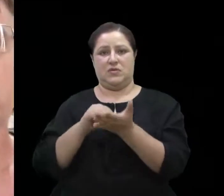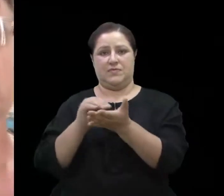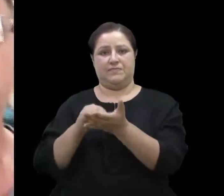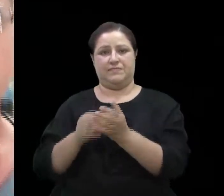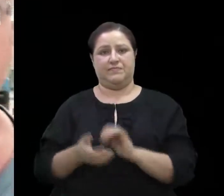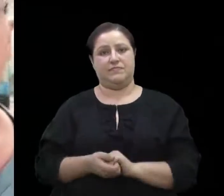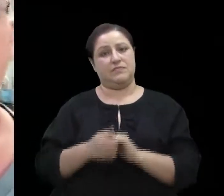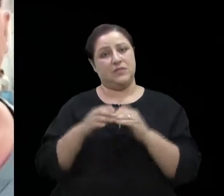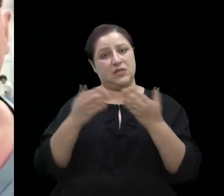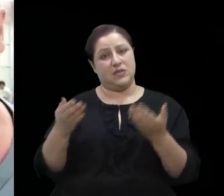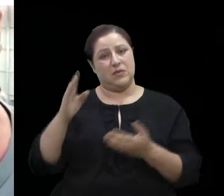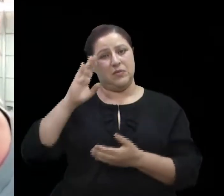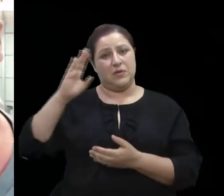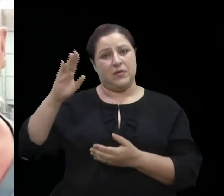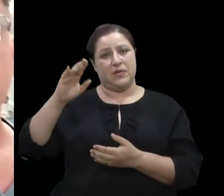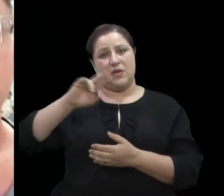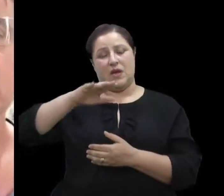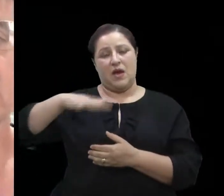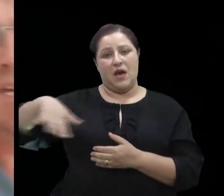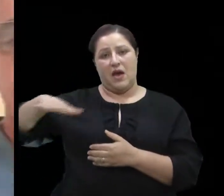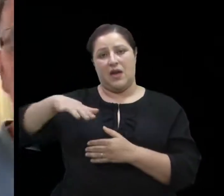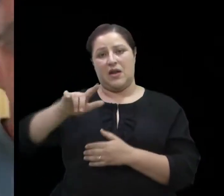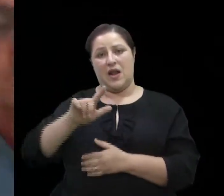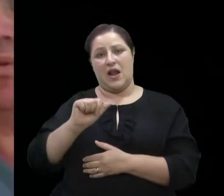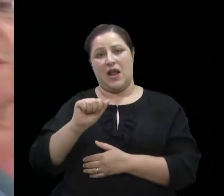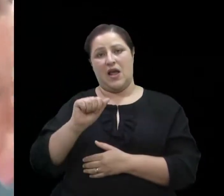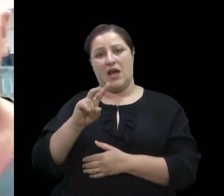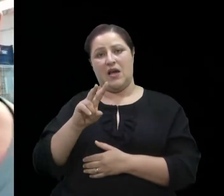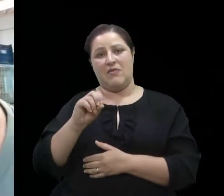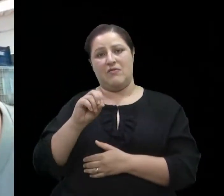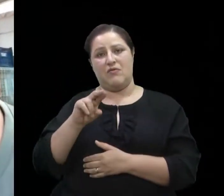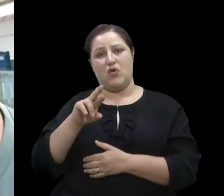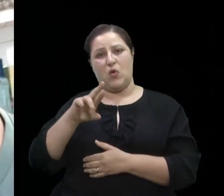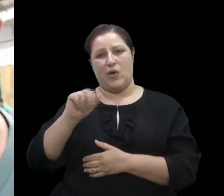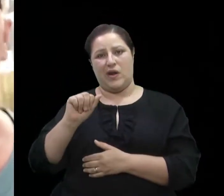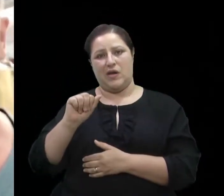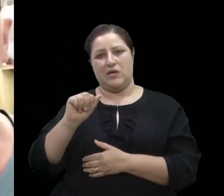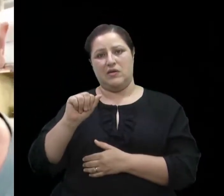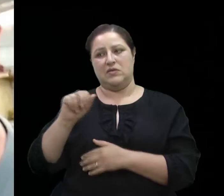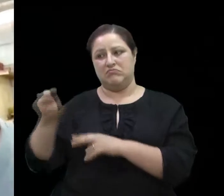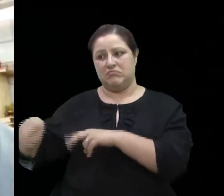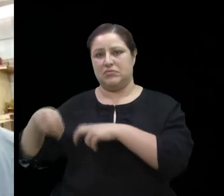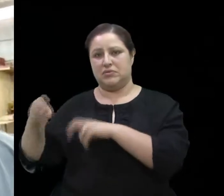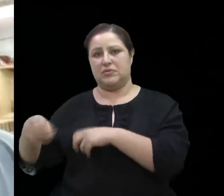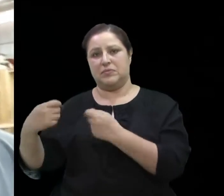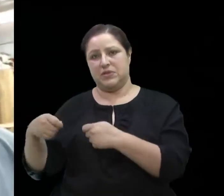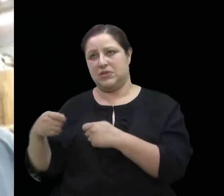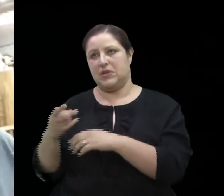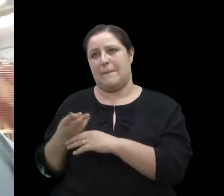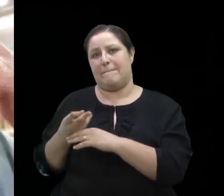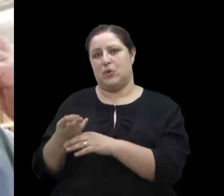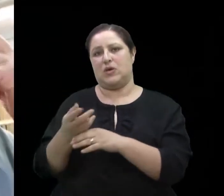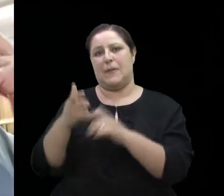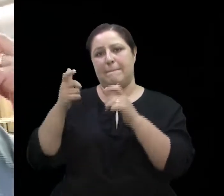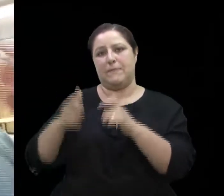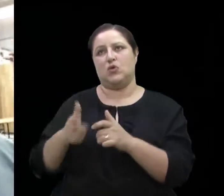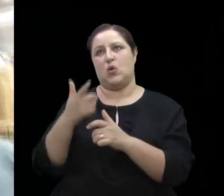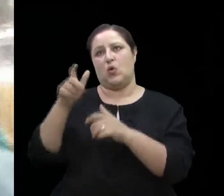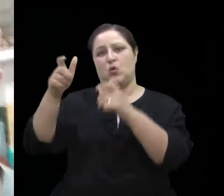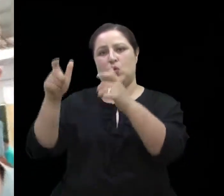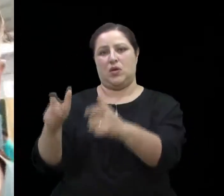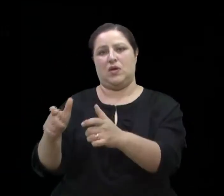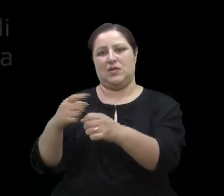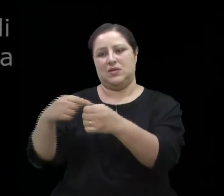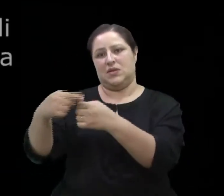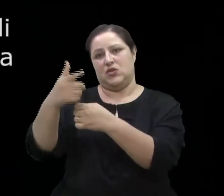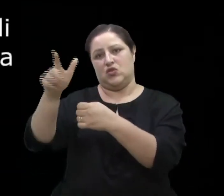Então, principalmente na parte de lavoura, a gente tem que buscar gente de fora, porque aqui a gente não encontra.